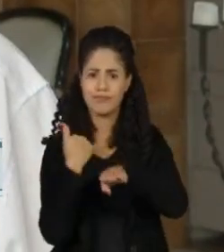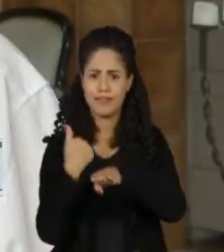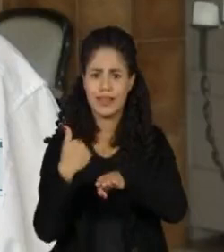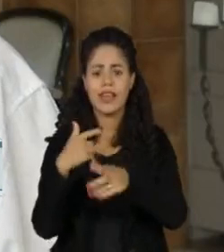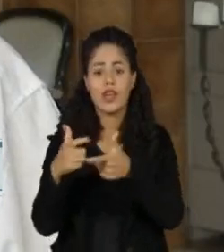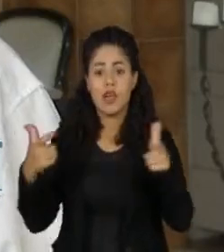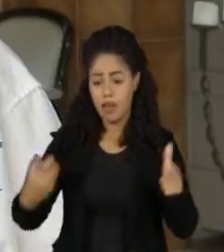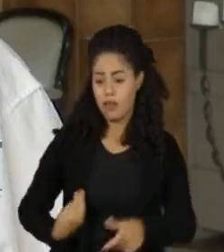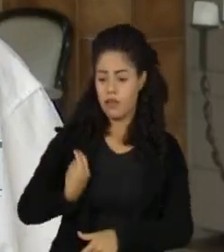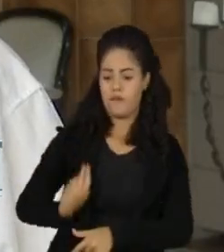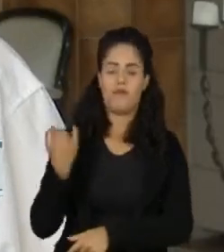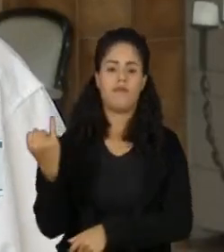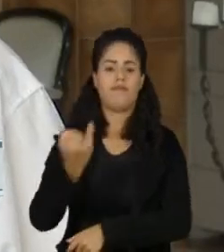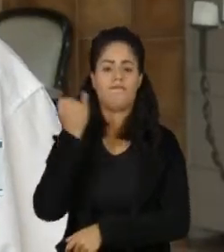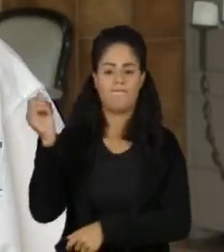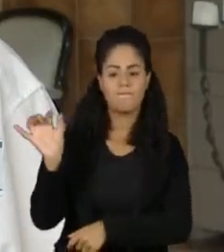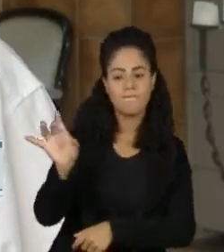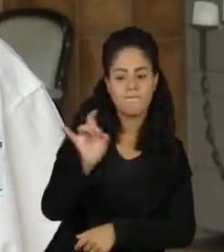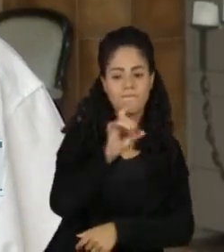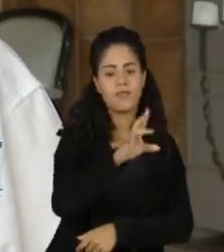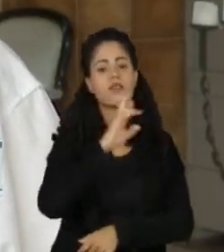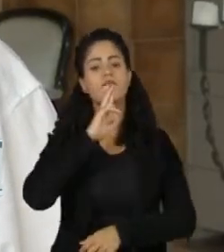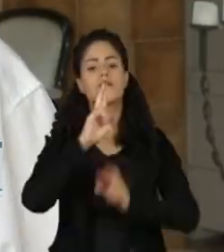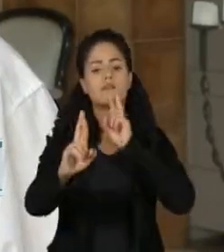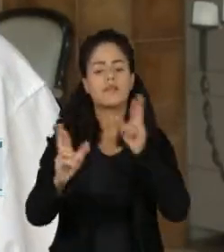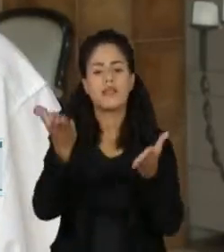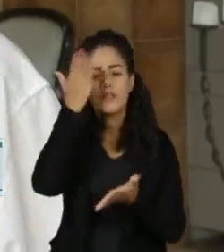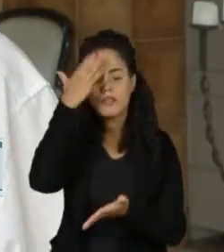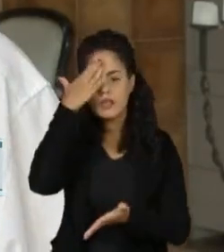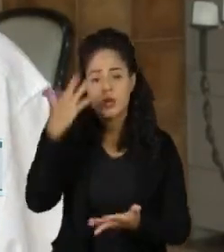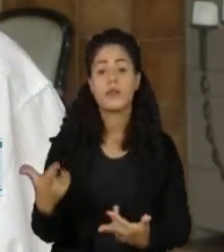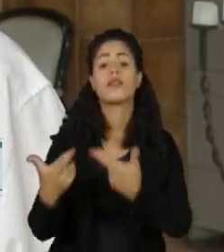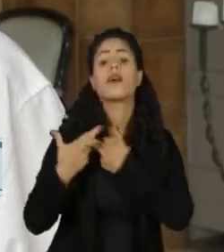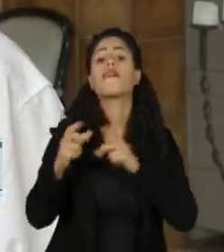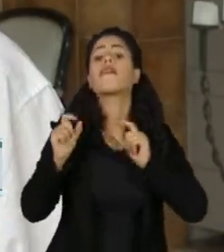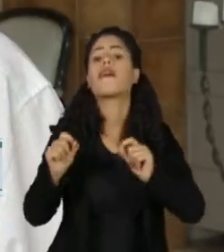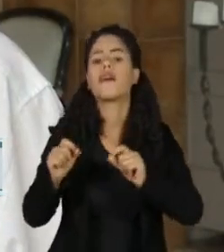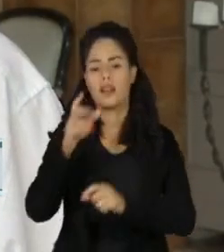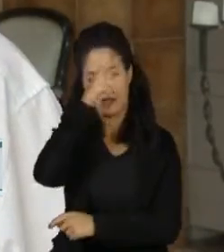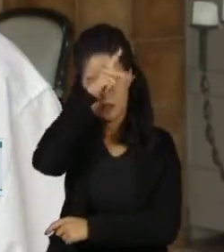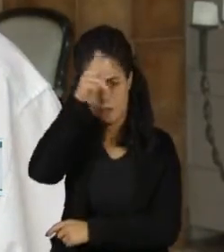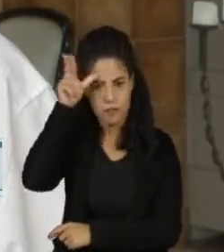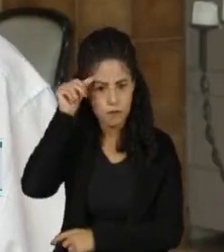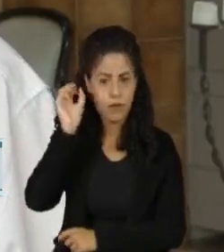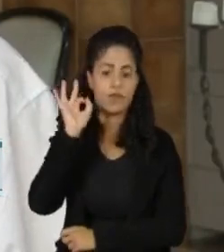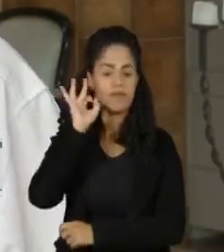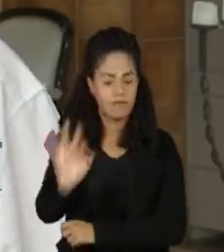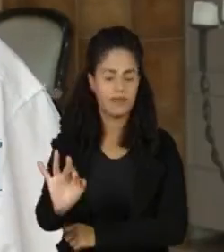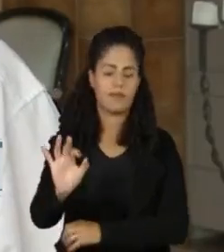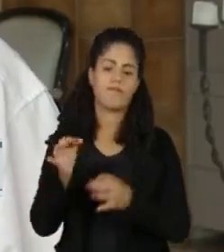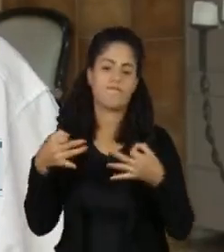importa e para toda vida tem que ter uma resposta, que não é uma resposta para melhorar o trânsito, é uma resposta para melhorar a vida.